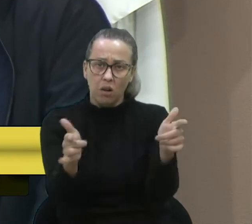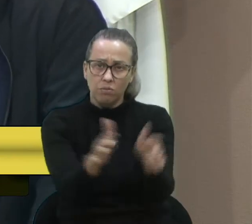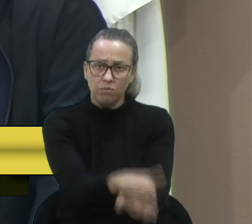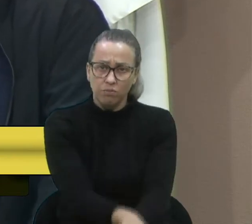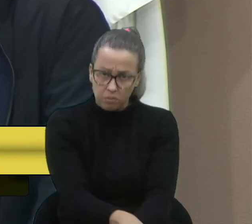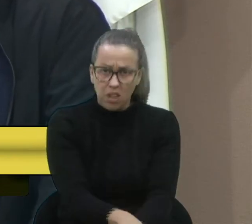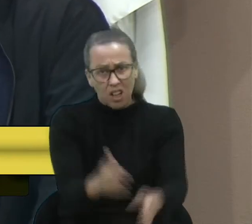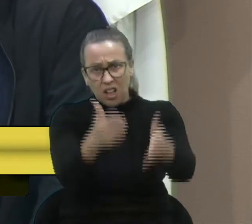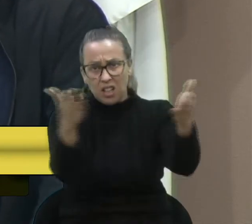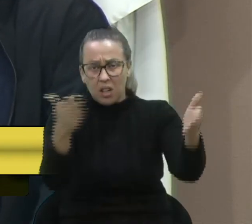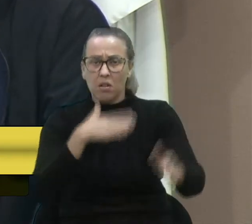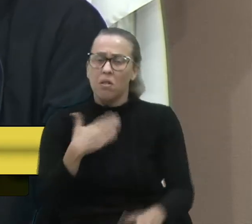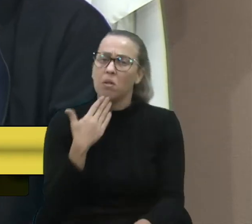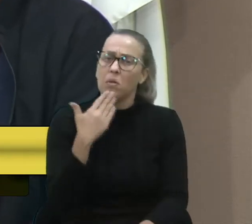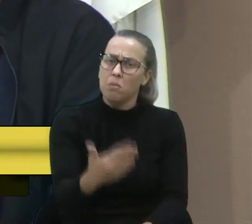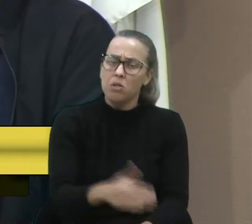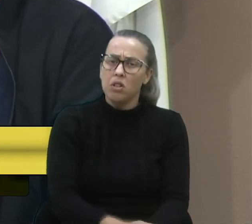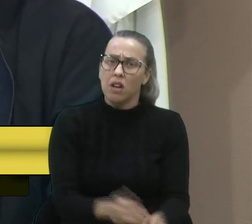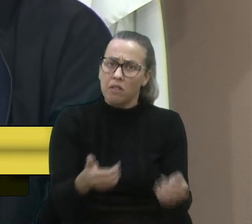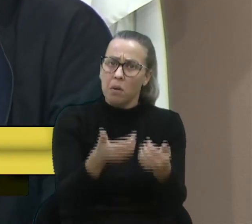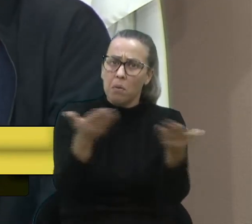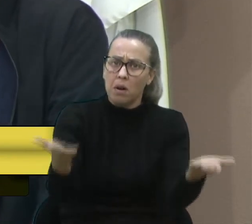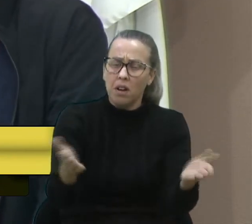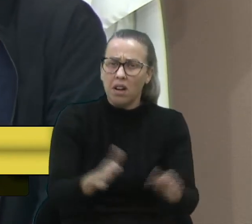Então, aqui fica o pedido, vamos abrir mão.